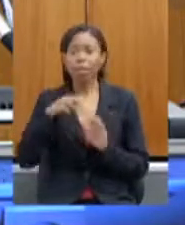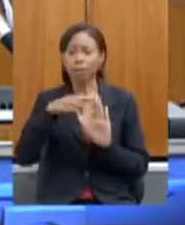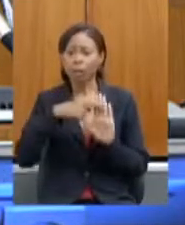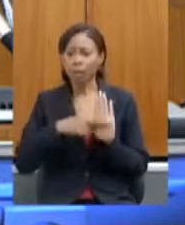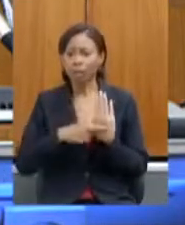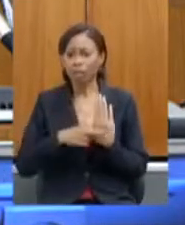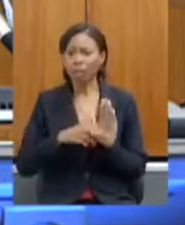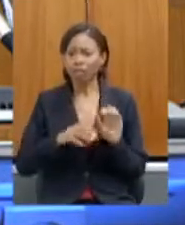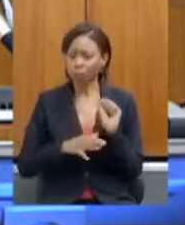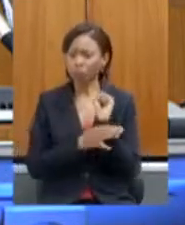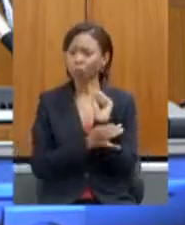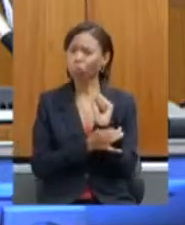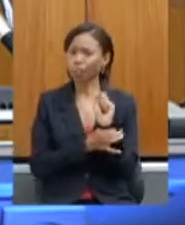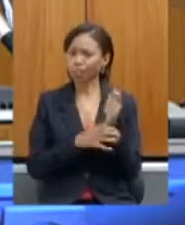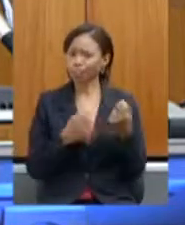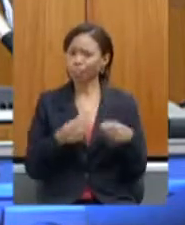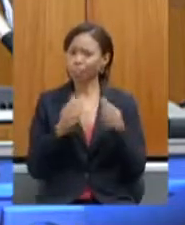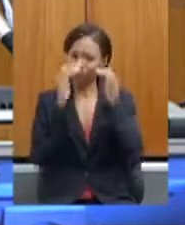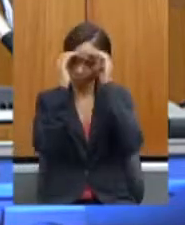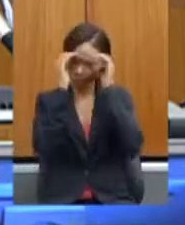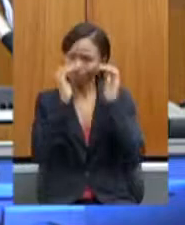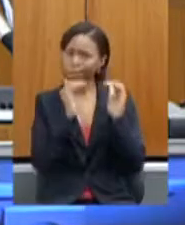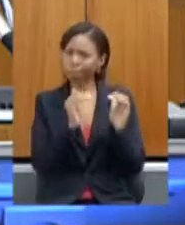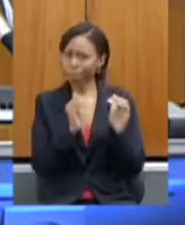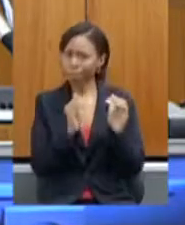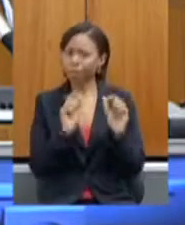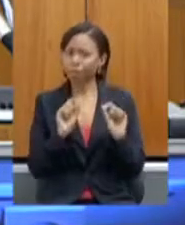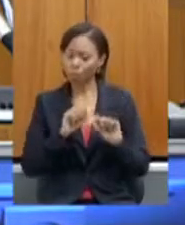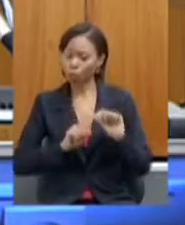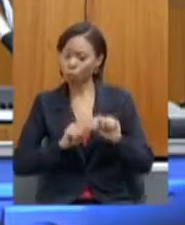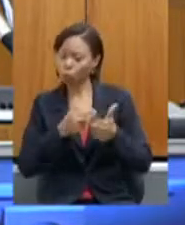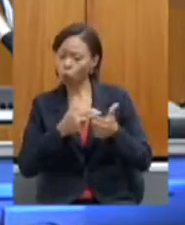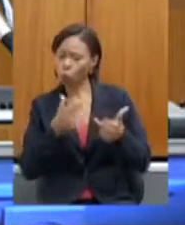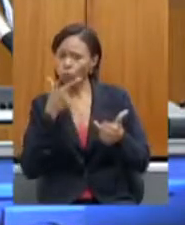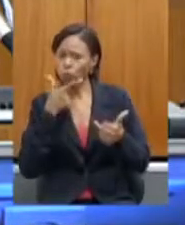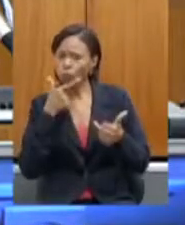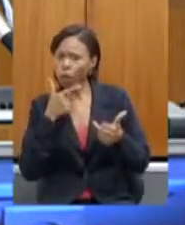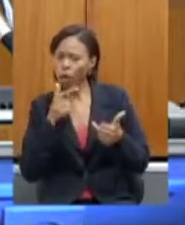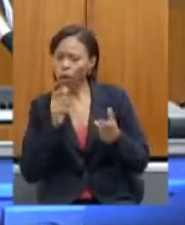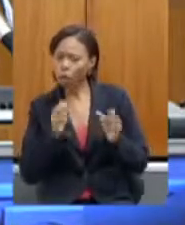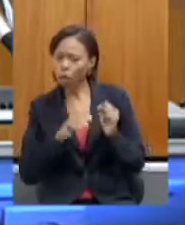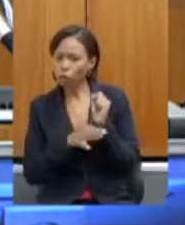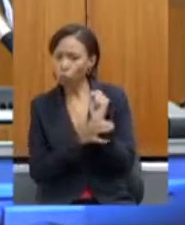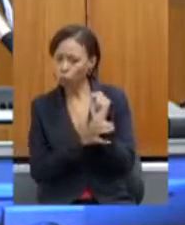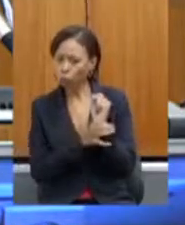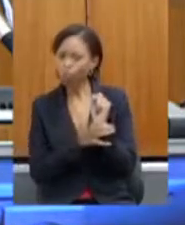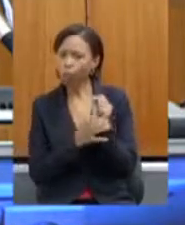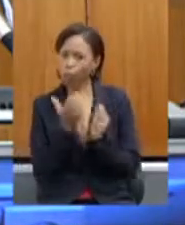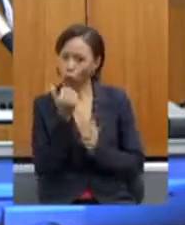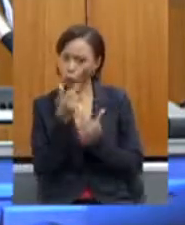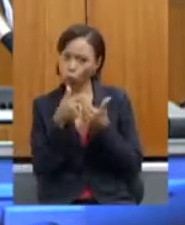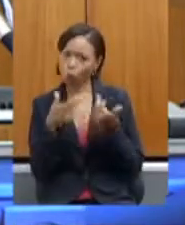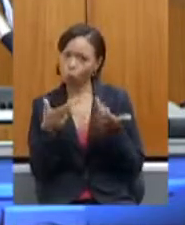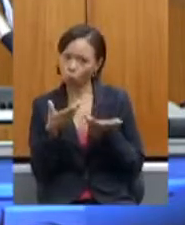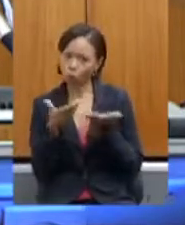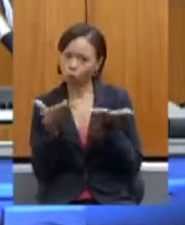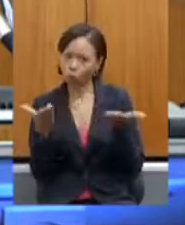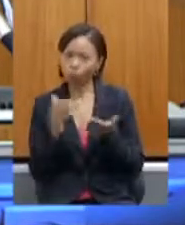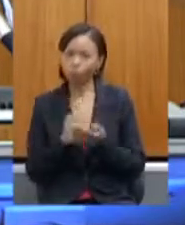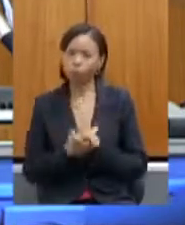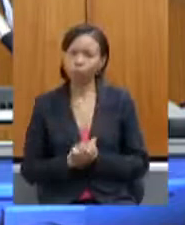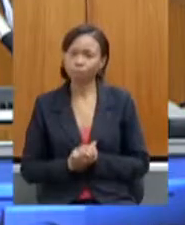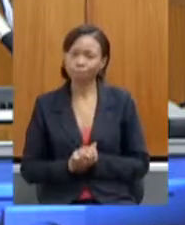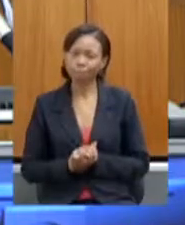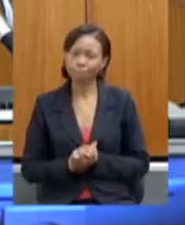seguidos para garantir que o produto é seguro para o consumo de todos eu aproveito aqui o tempo do deputado para